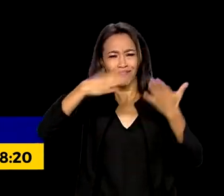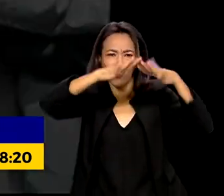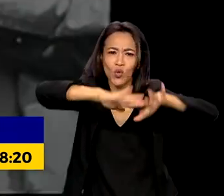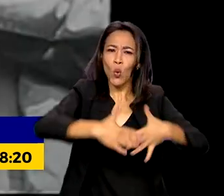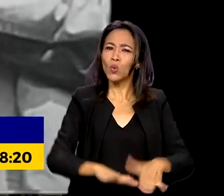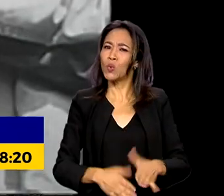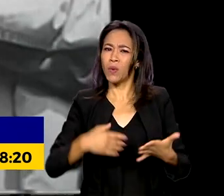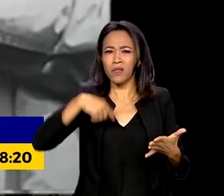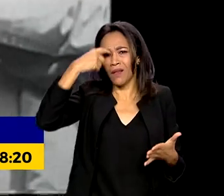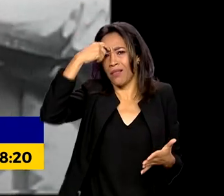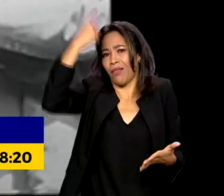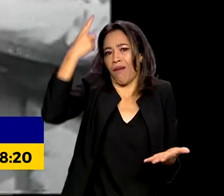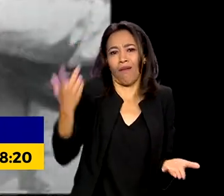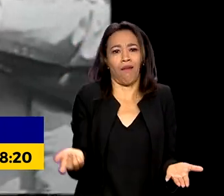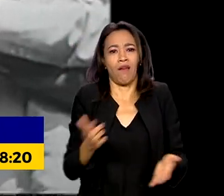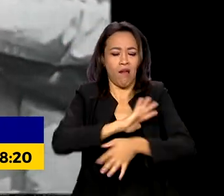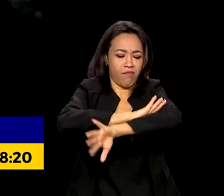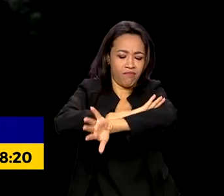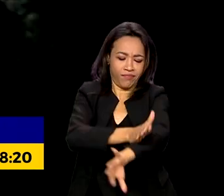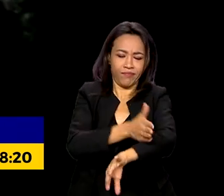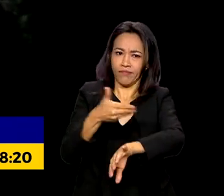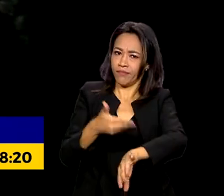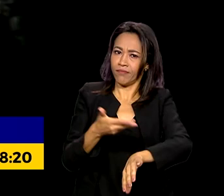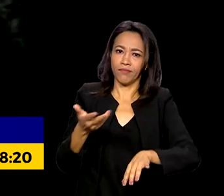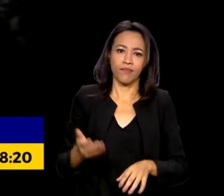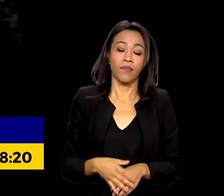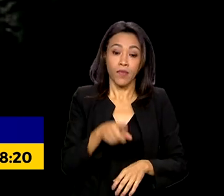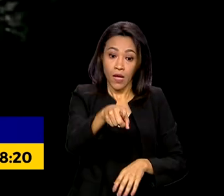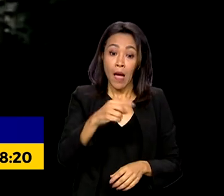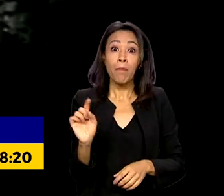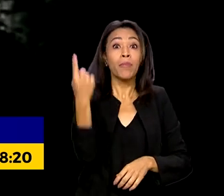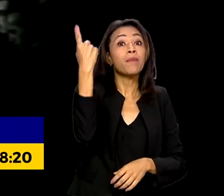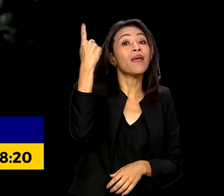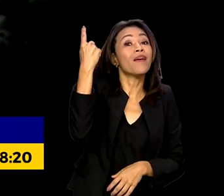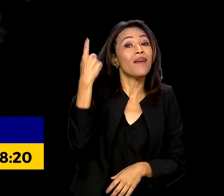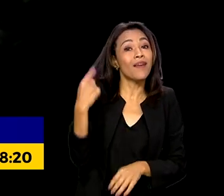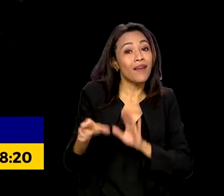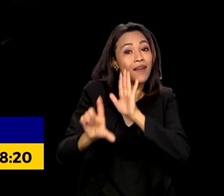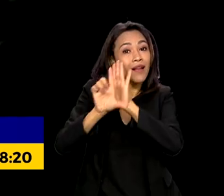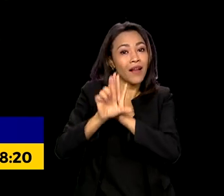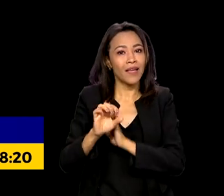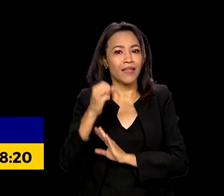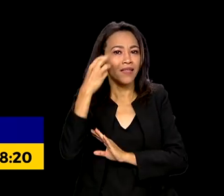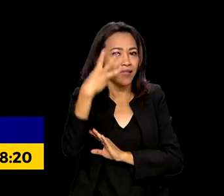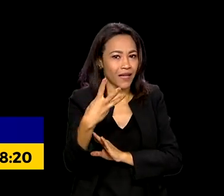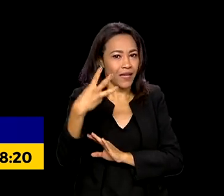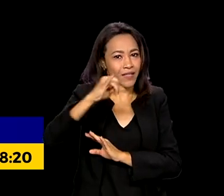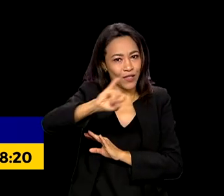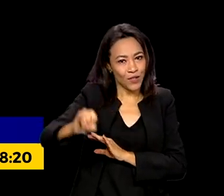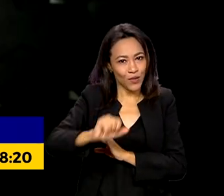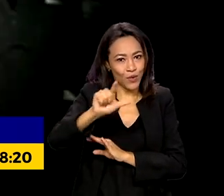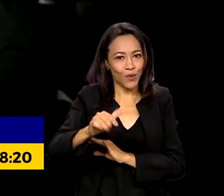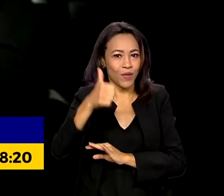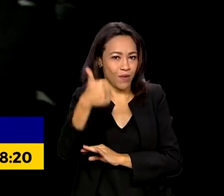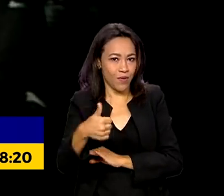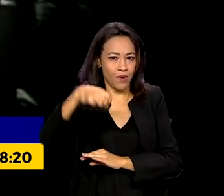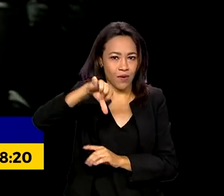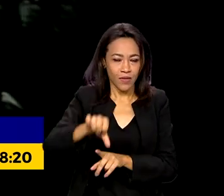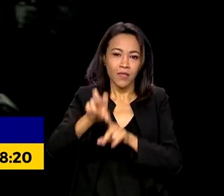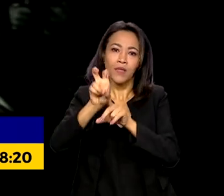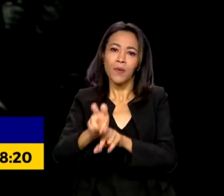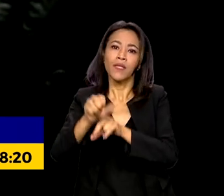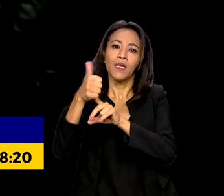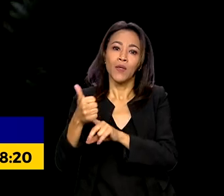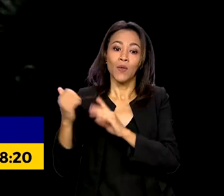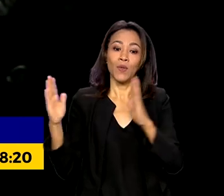racismo. A primeira norma brasileira de combate ao racismo foi publicada em 3 de julho de 1951, no